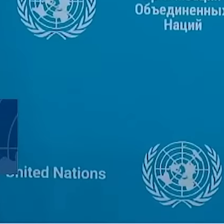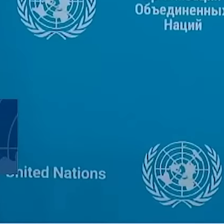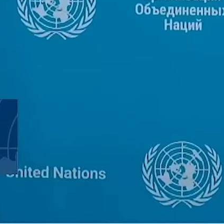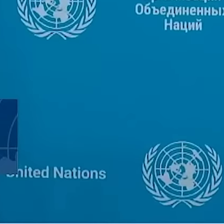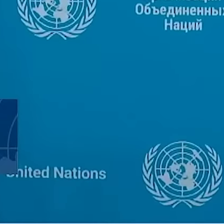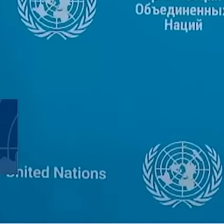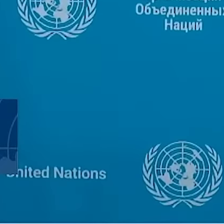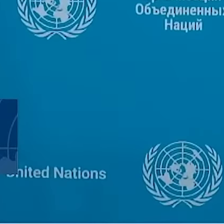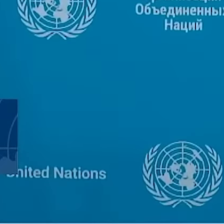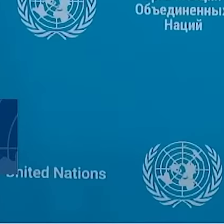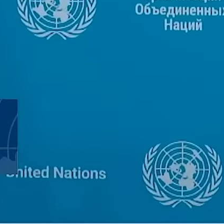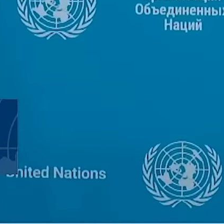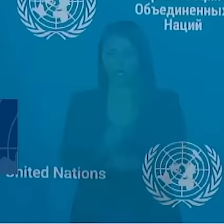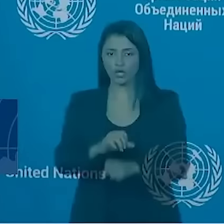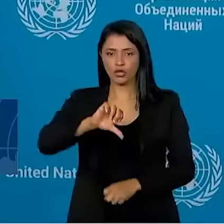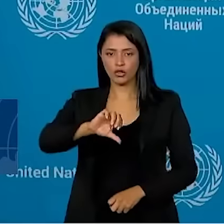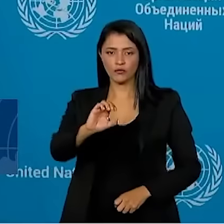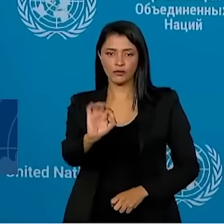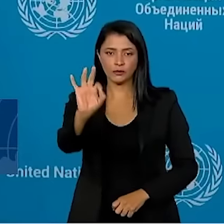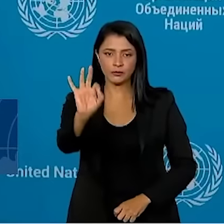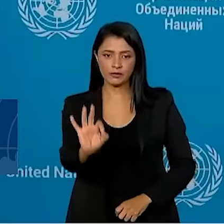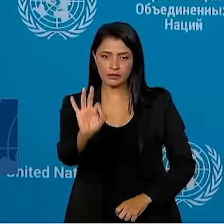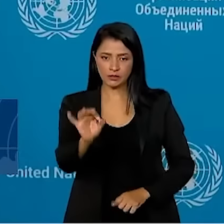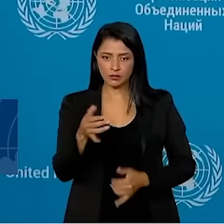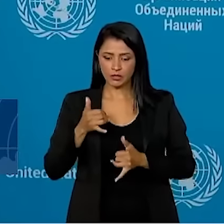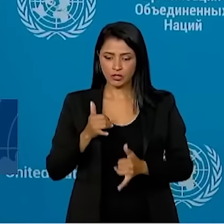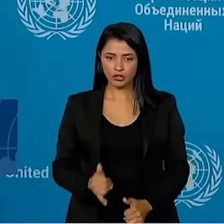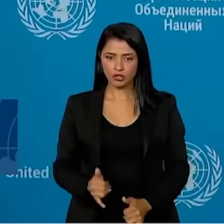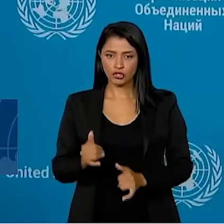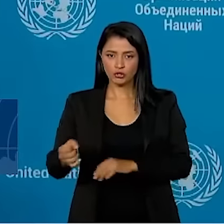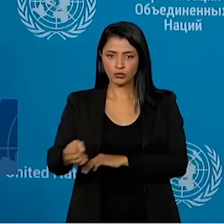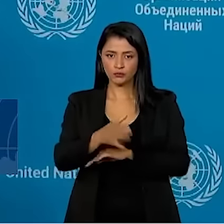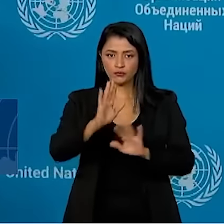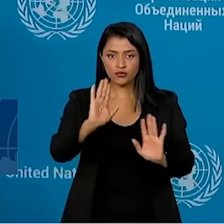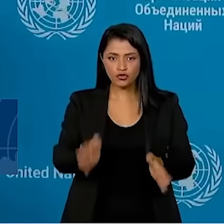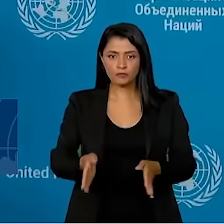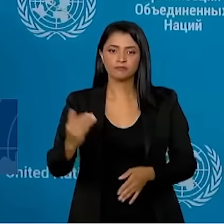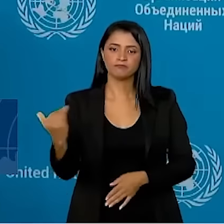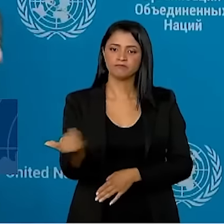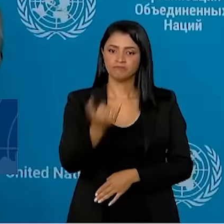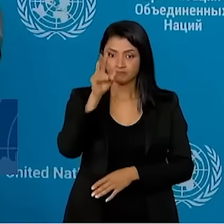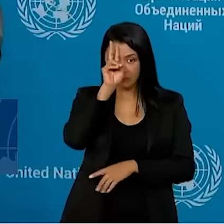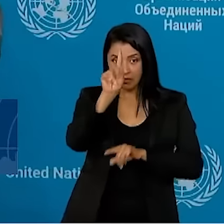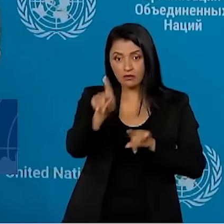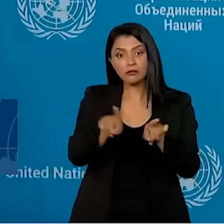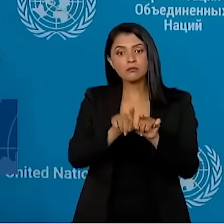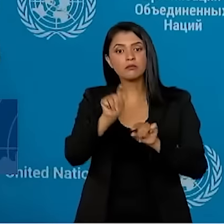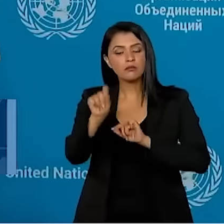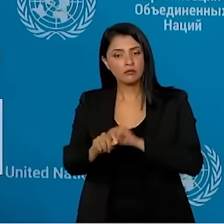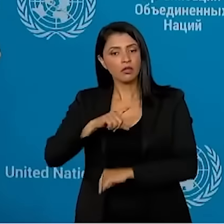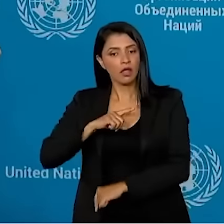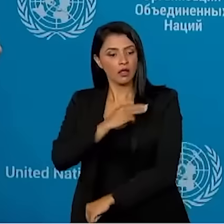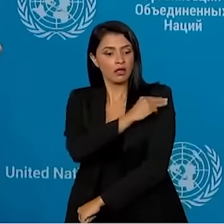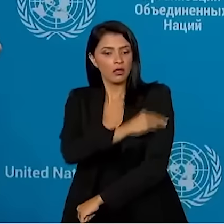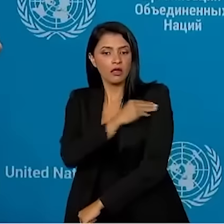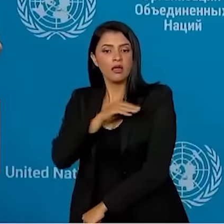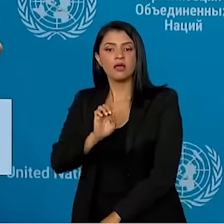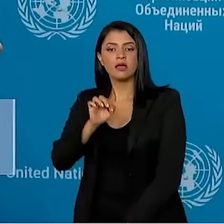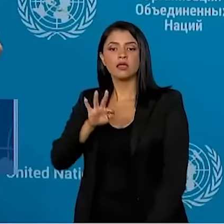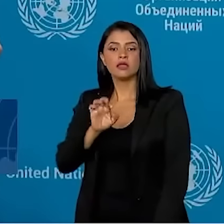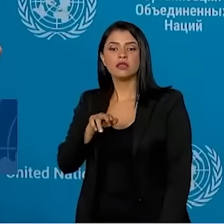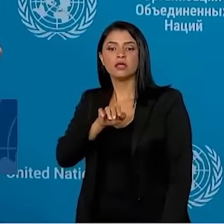% da sua energia elétrica renovável. É importante lembrar que nós temos etanol há 50